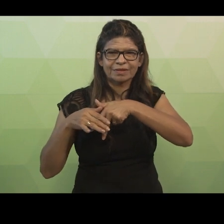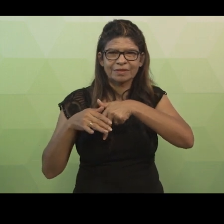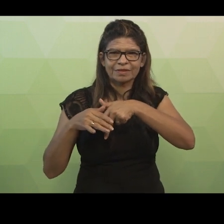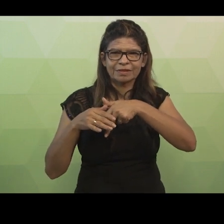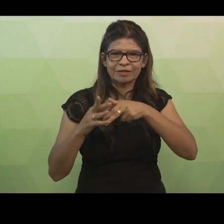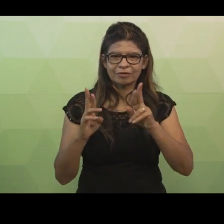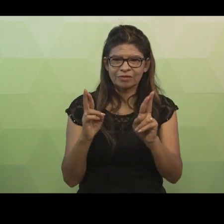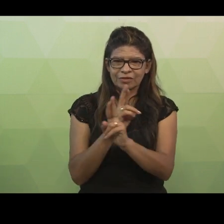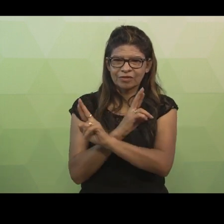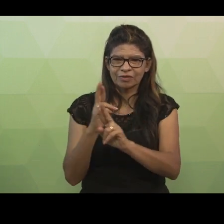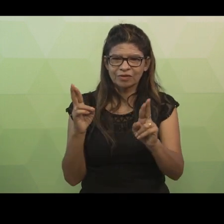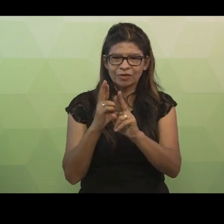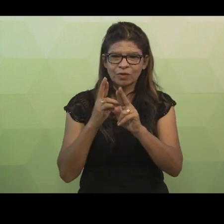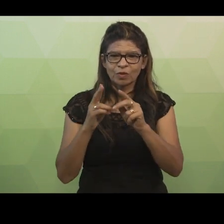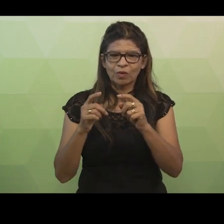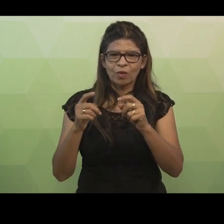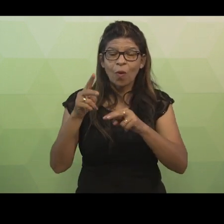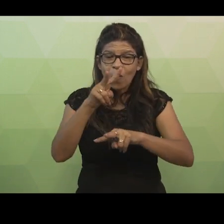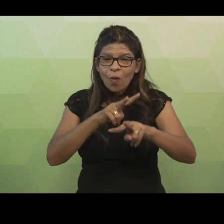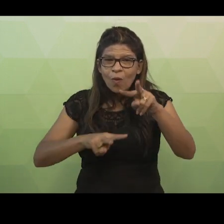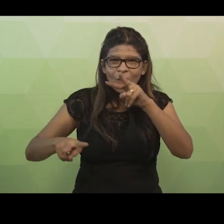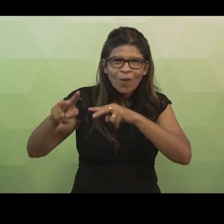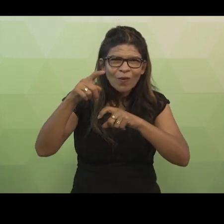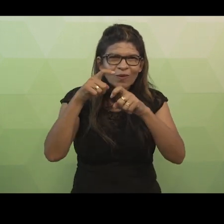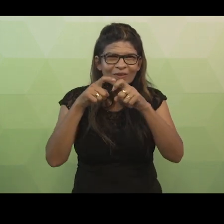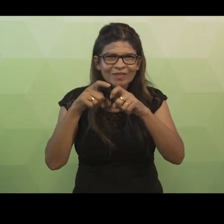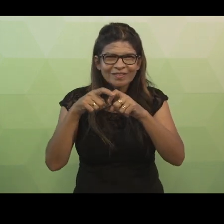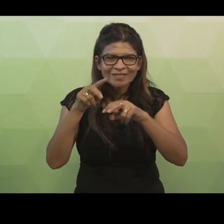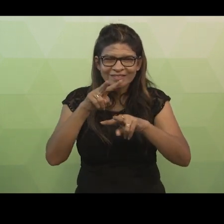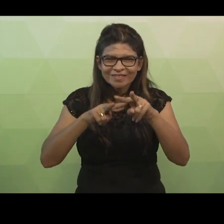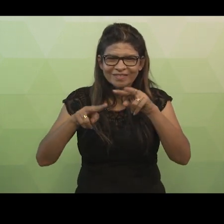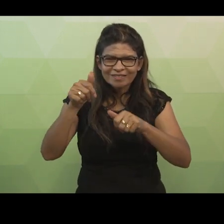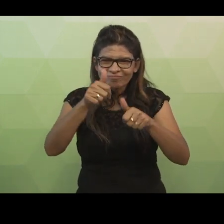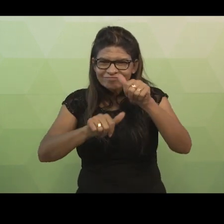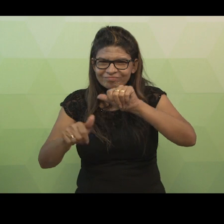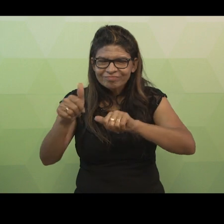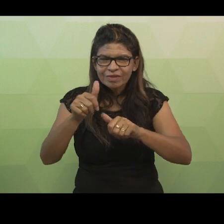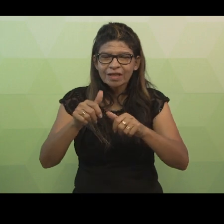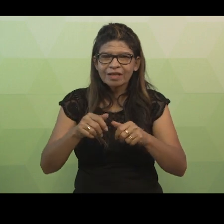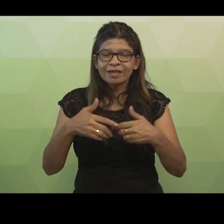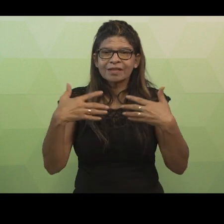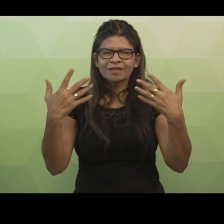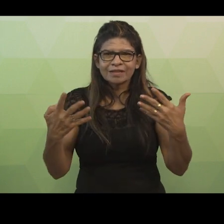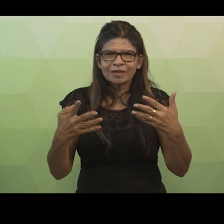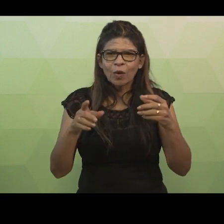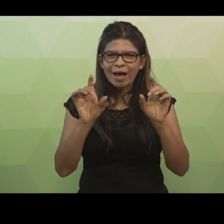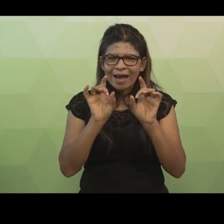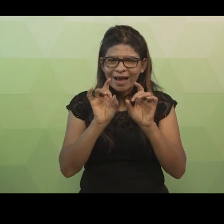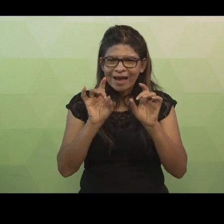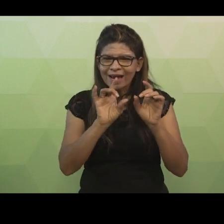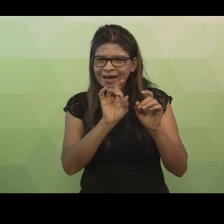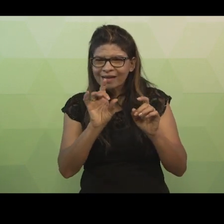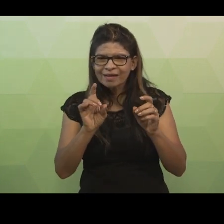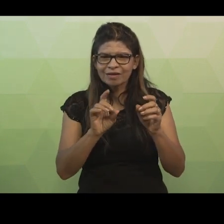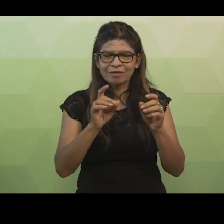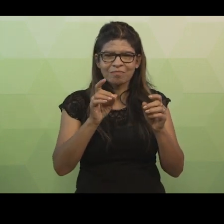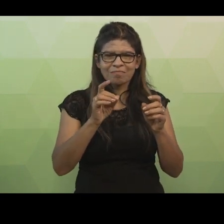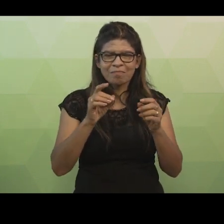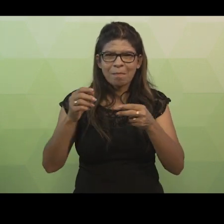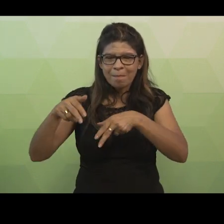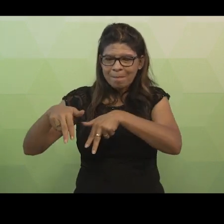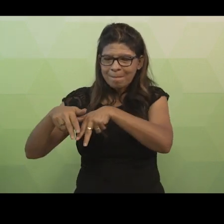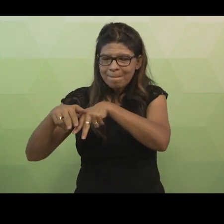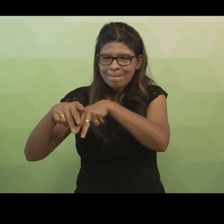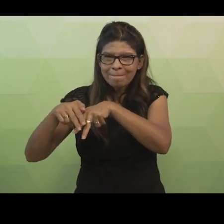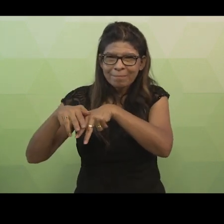relacionamento consultar. Assim, cada entidade de pacientes se relaciona por meio de consultar